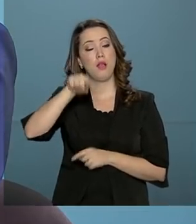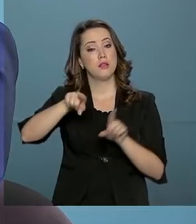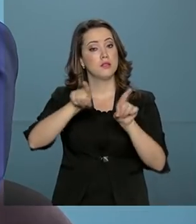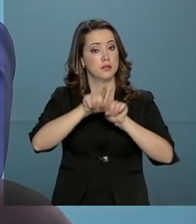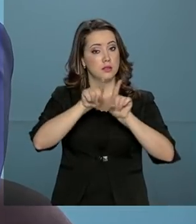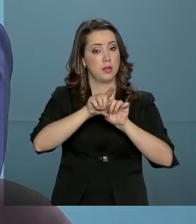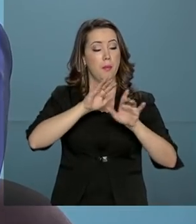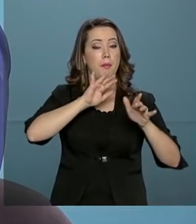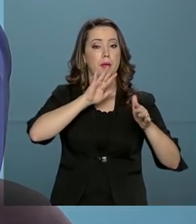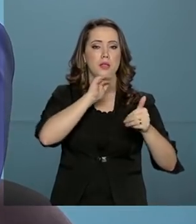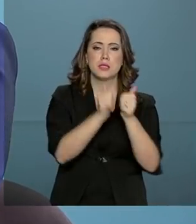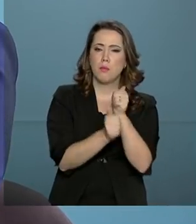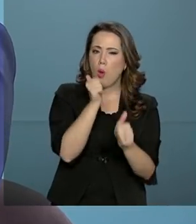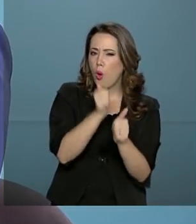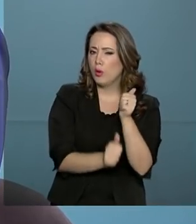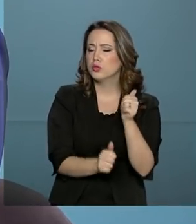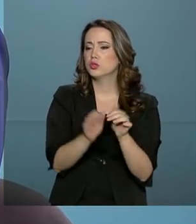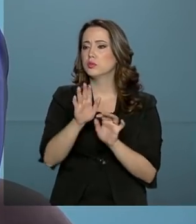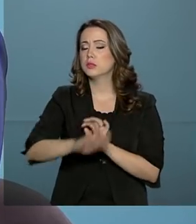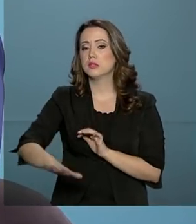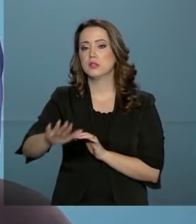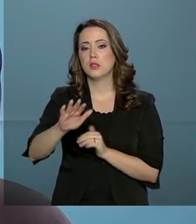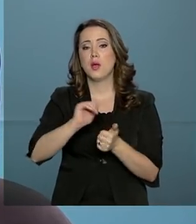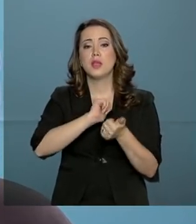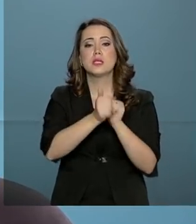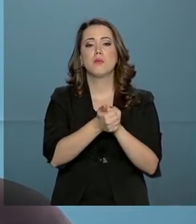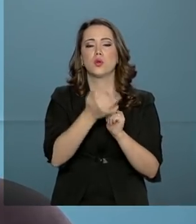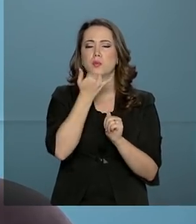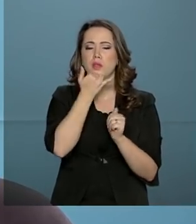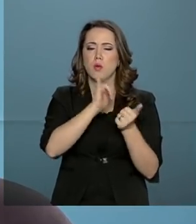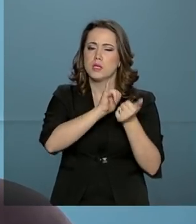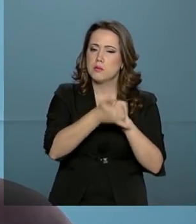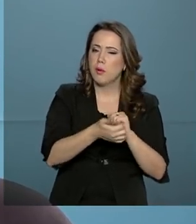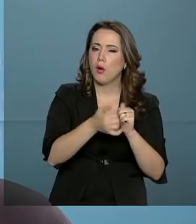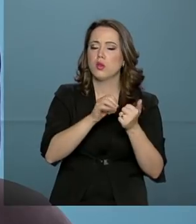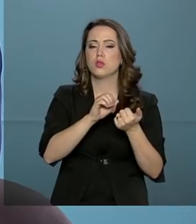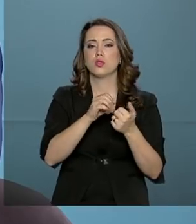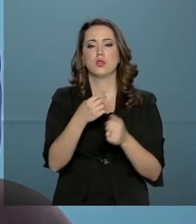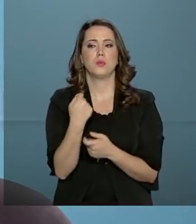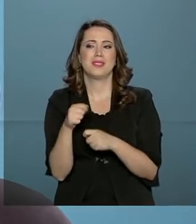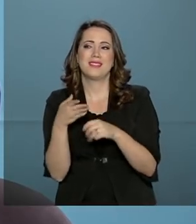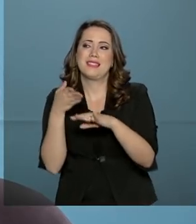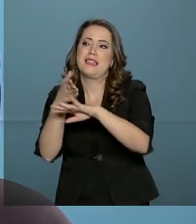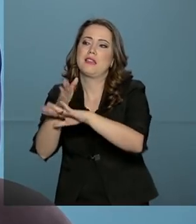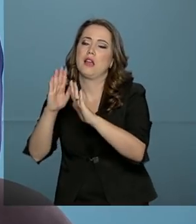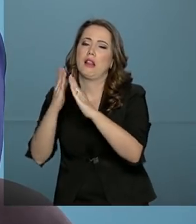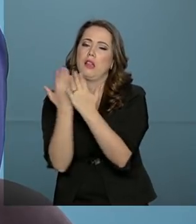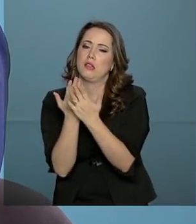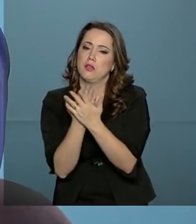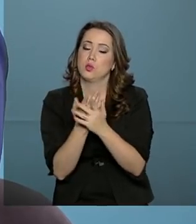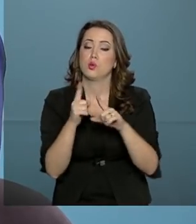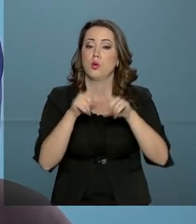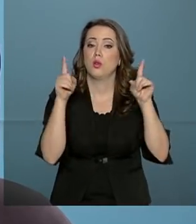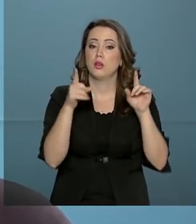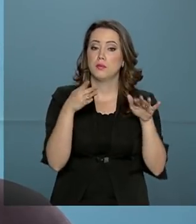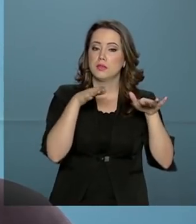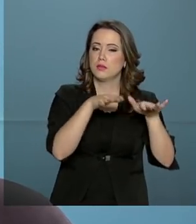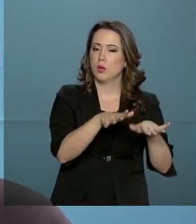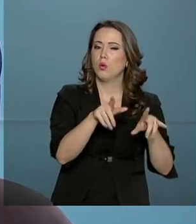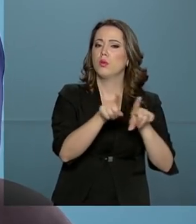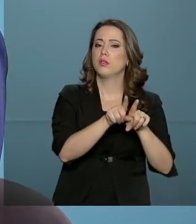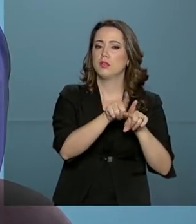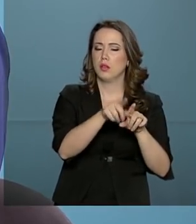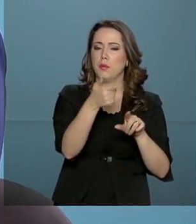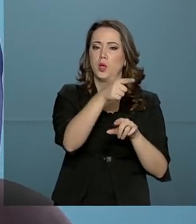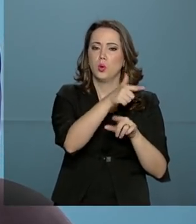ações de esportes que as crianças podem estar usando, que não seja propriamente na escola. Inserir essa criança também em atividades